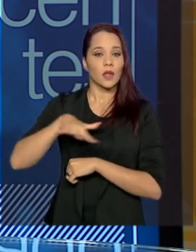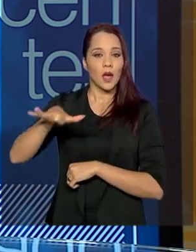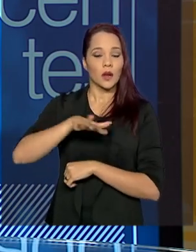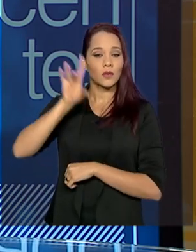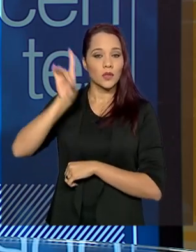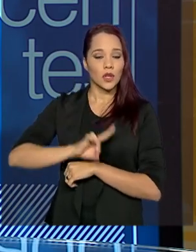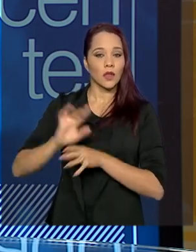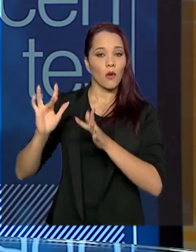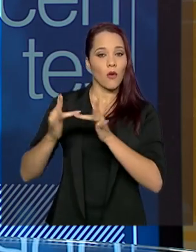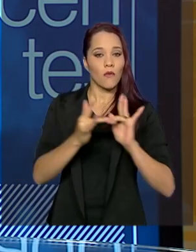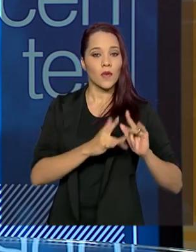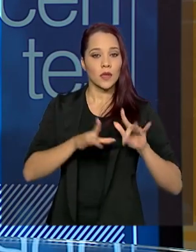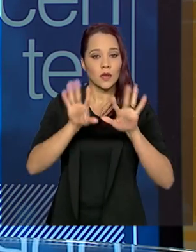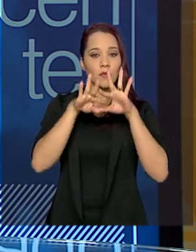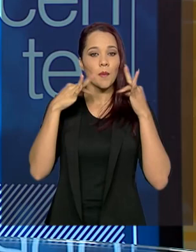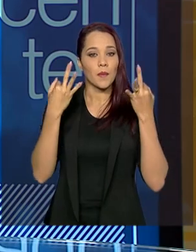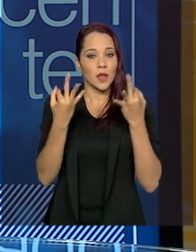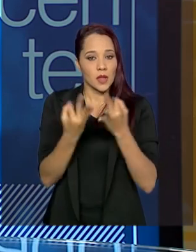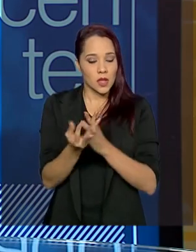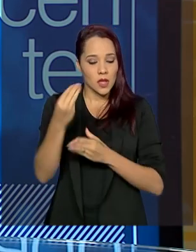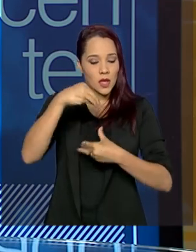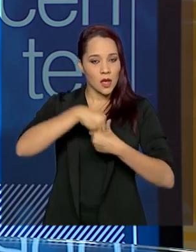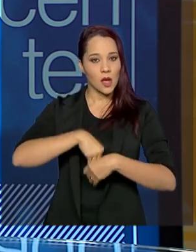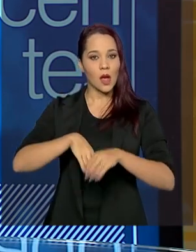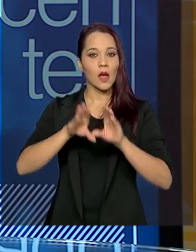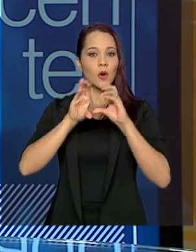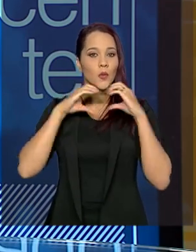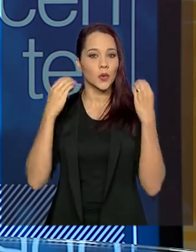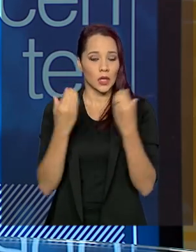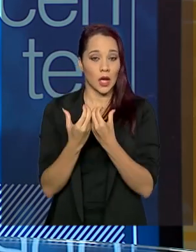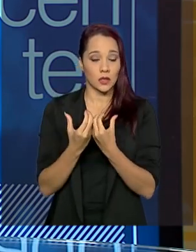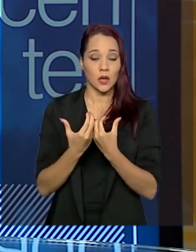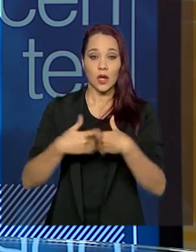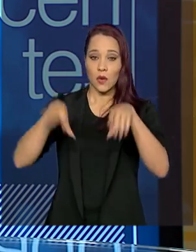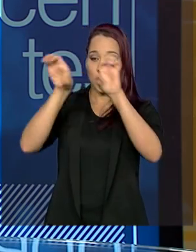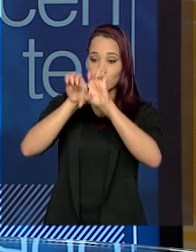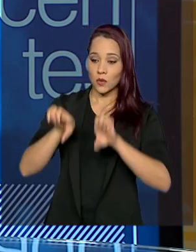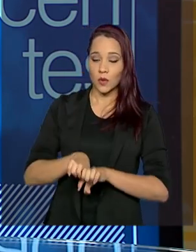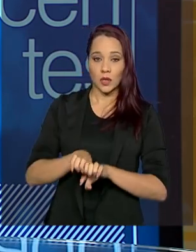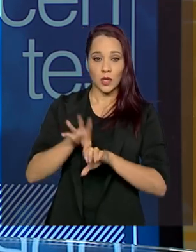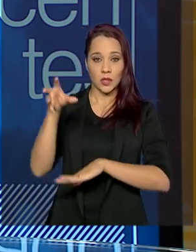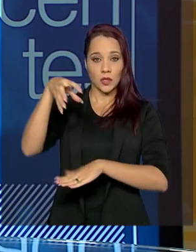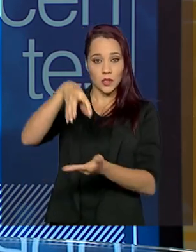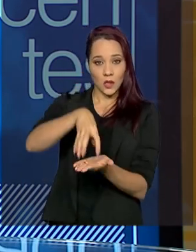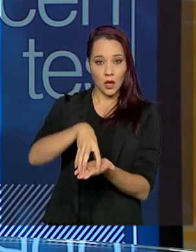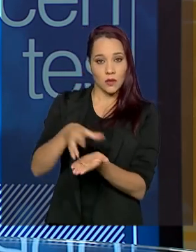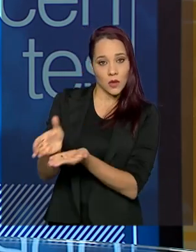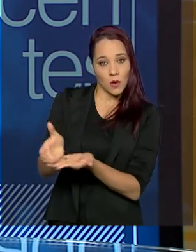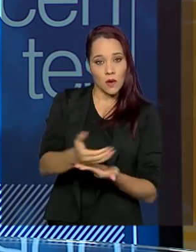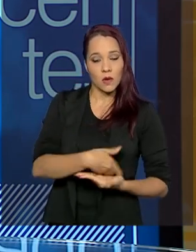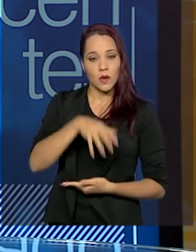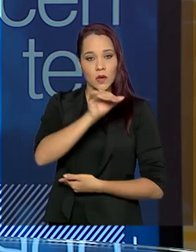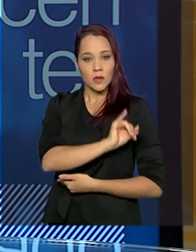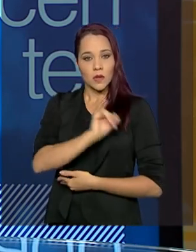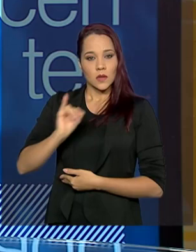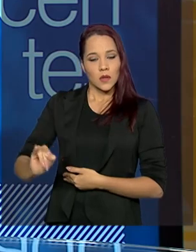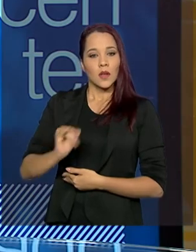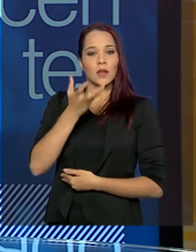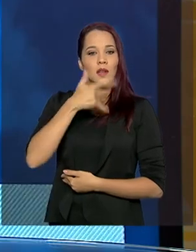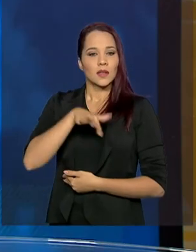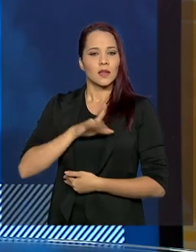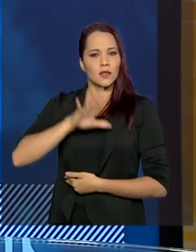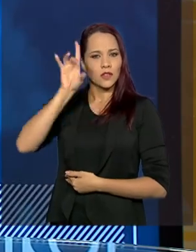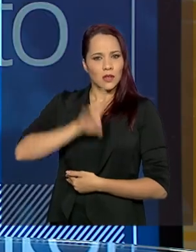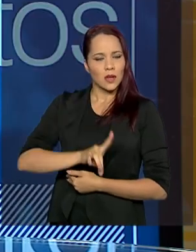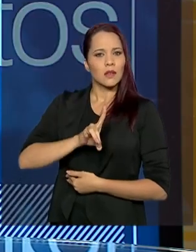direito à convivência familiar e comunitária, que com a estruturação das unidades de acolhimento institucional, as crianças tiveram seus direitos